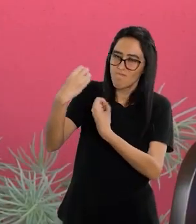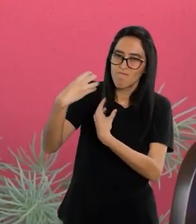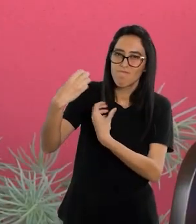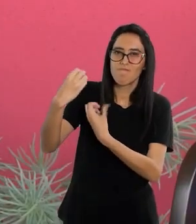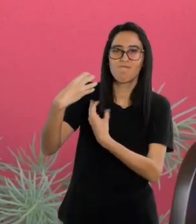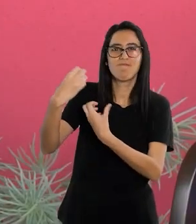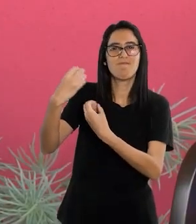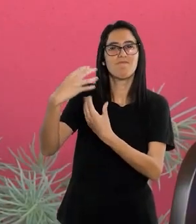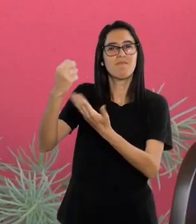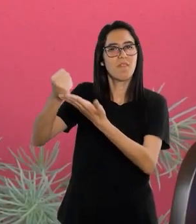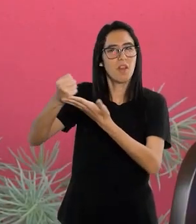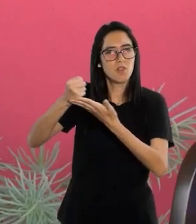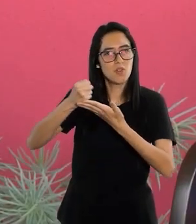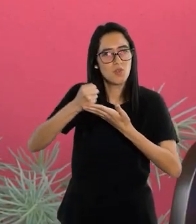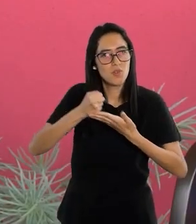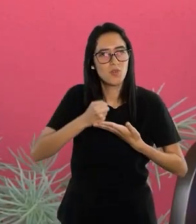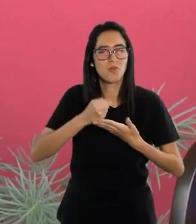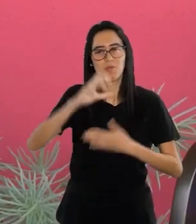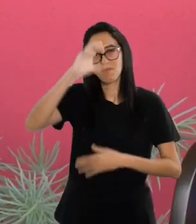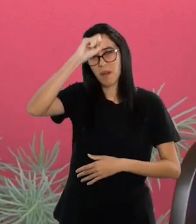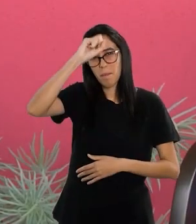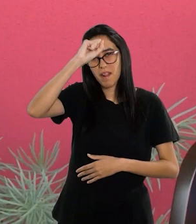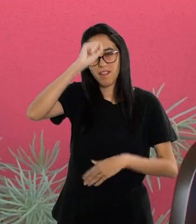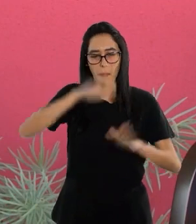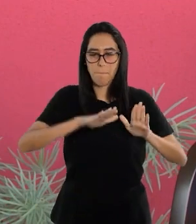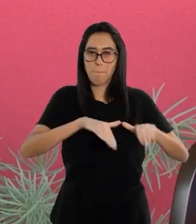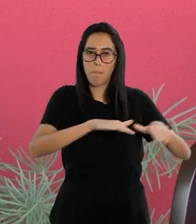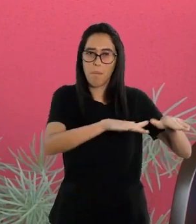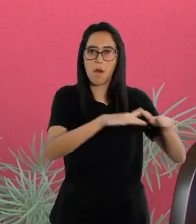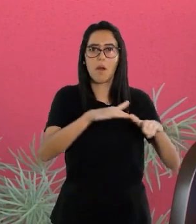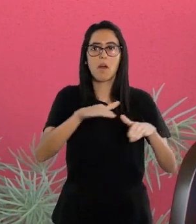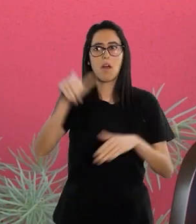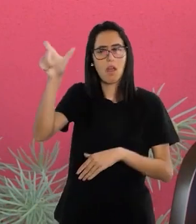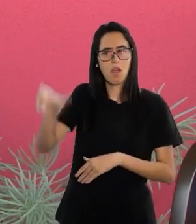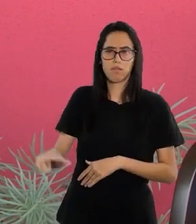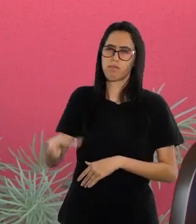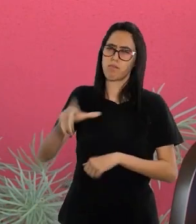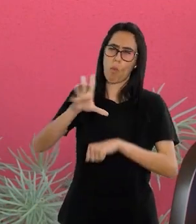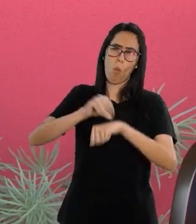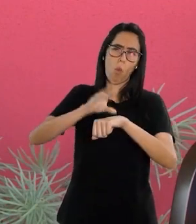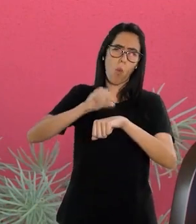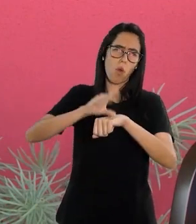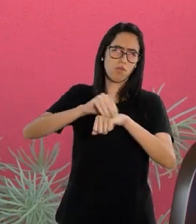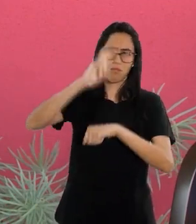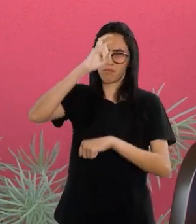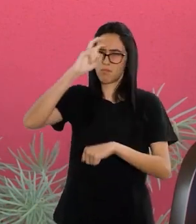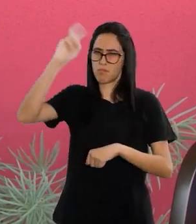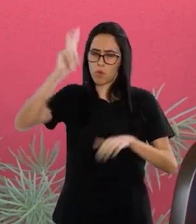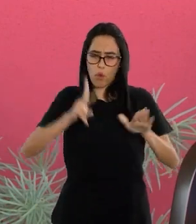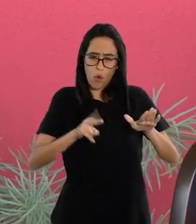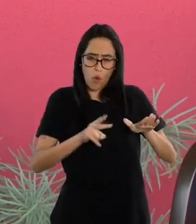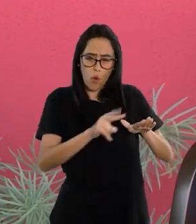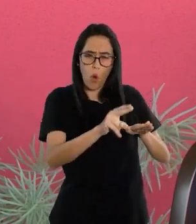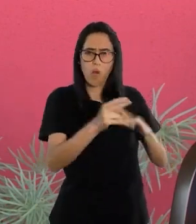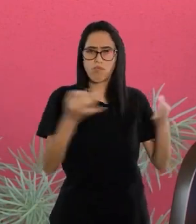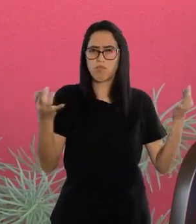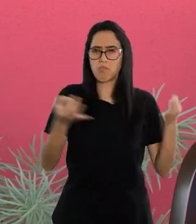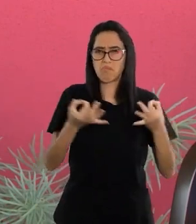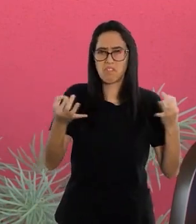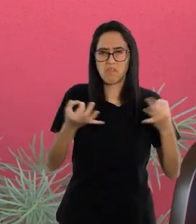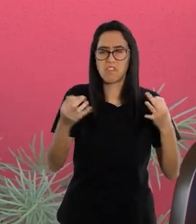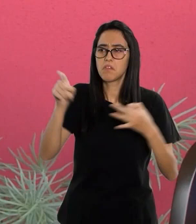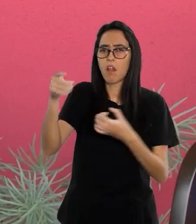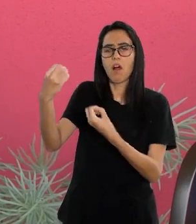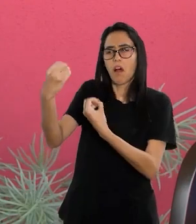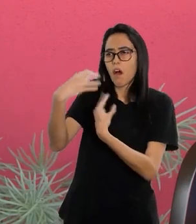instrutora também de costura. Porque ela tinha um grande conhecimento de corte, de tudo.